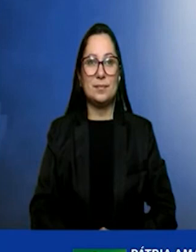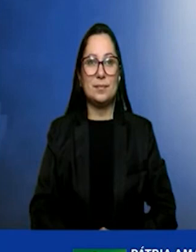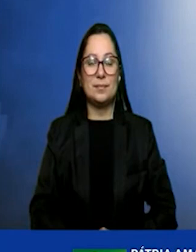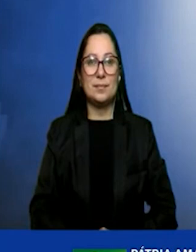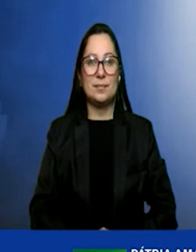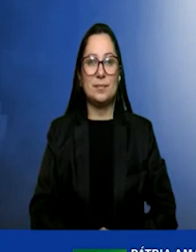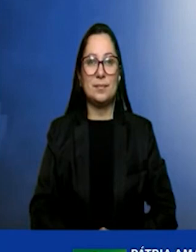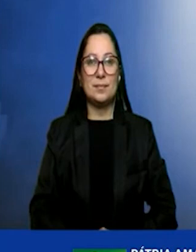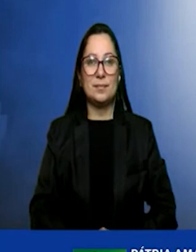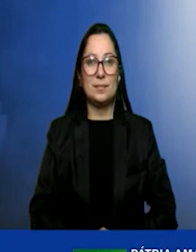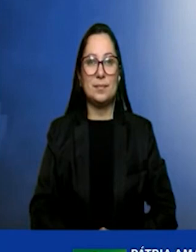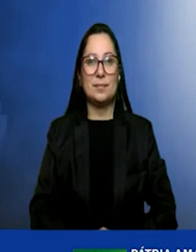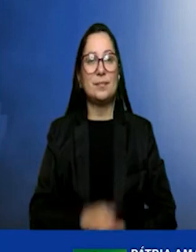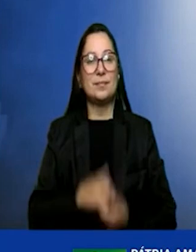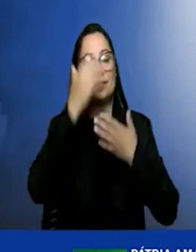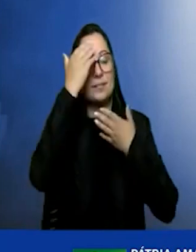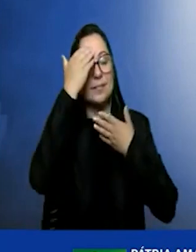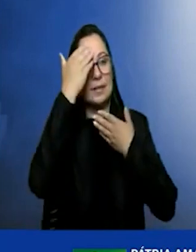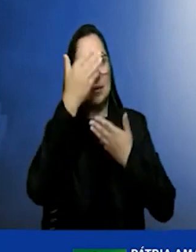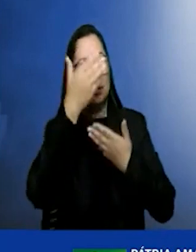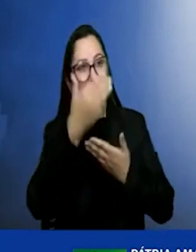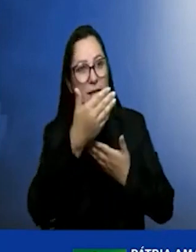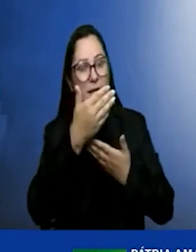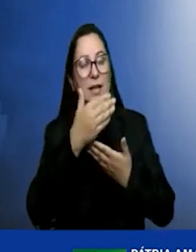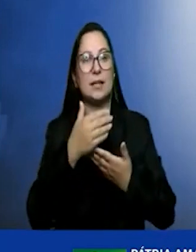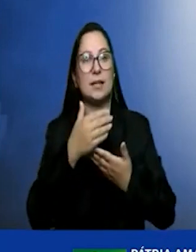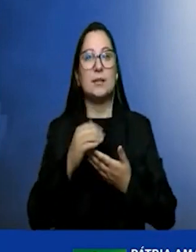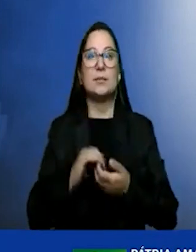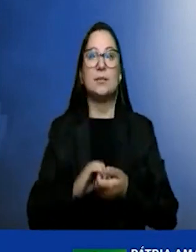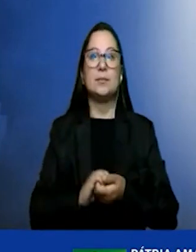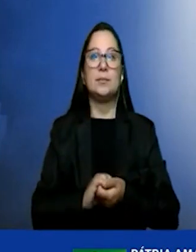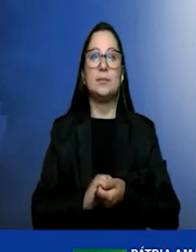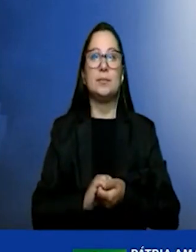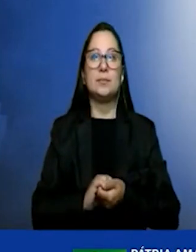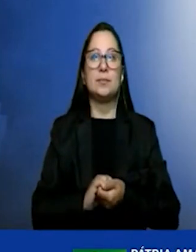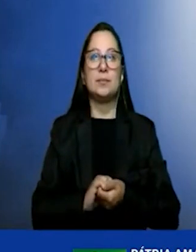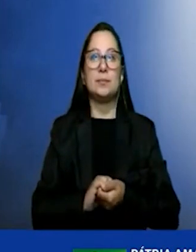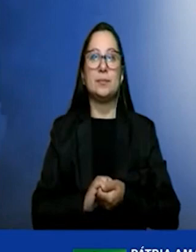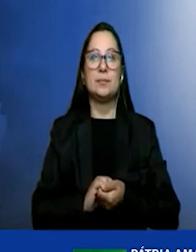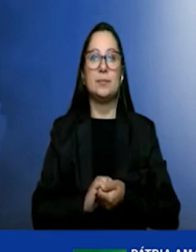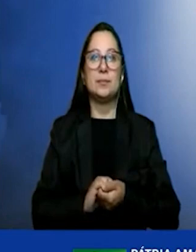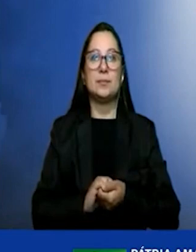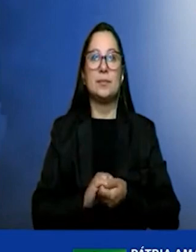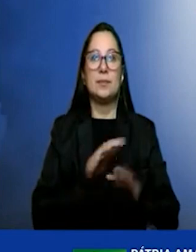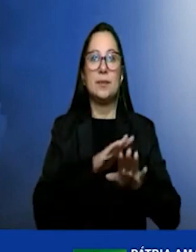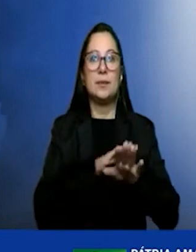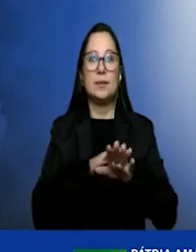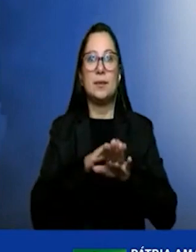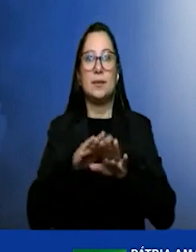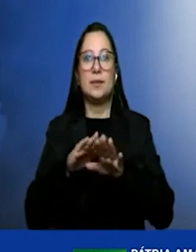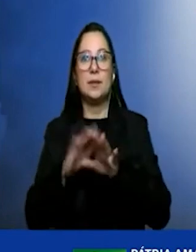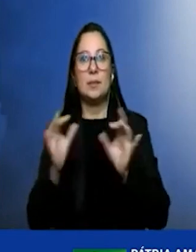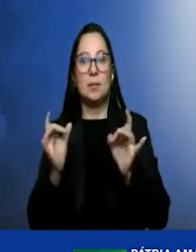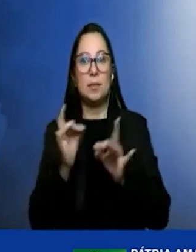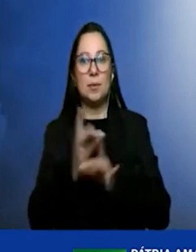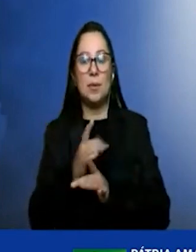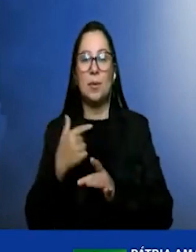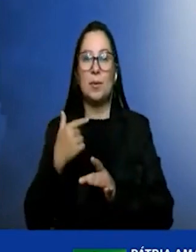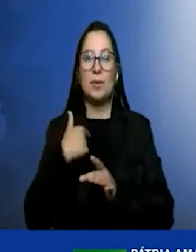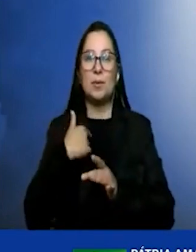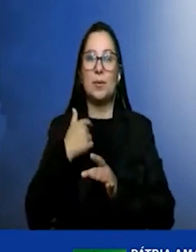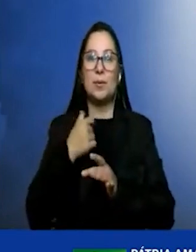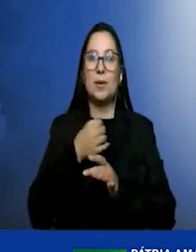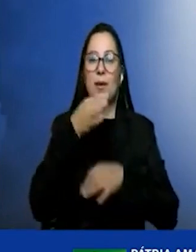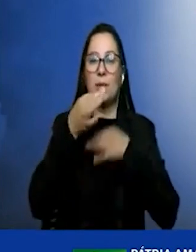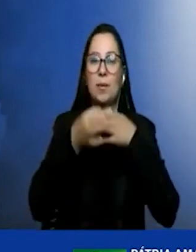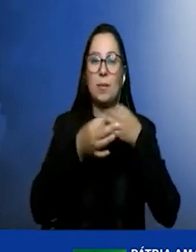amigo Léo, obrigado. Como o tempo foi totalmente ocupado, eu vou só fazer um comentário rapidamente.